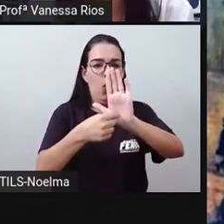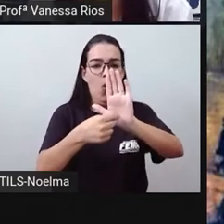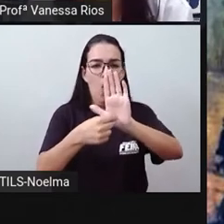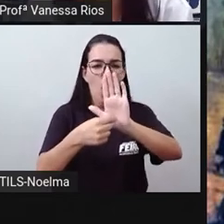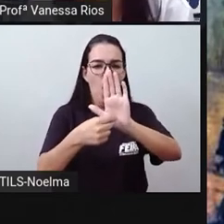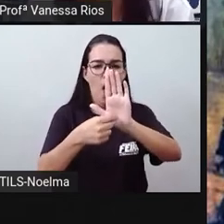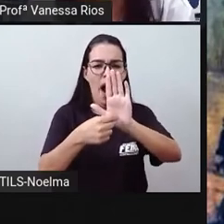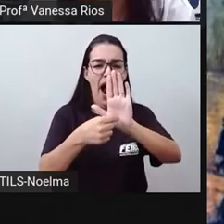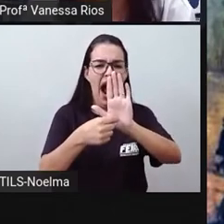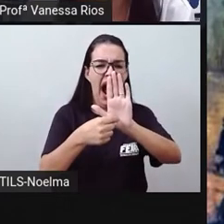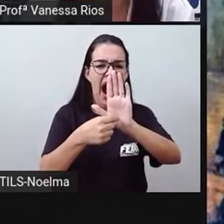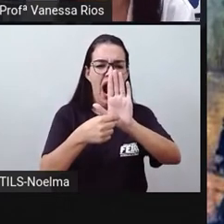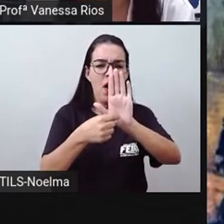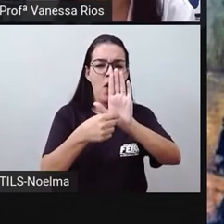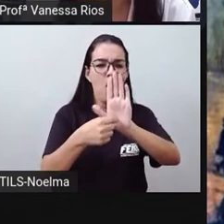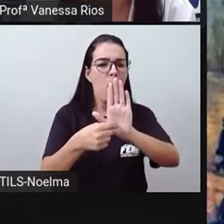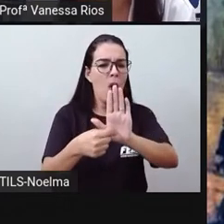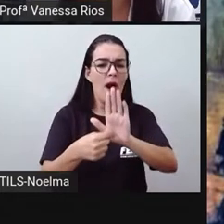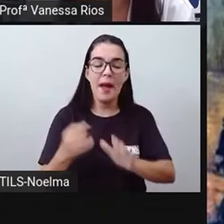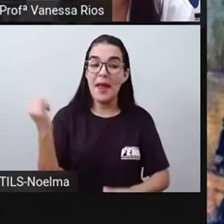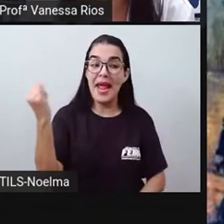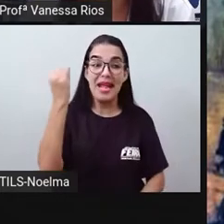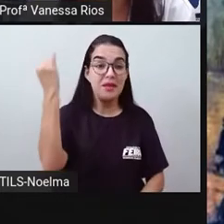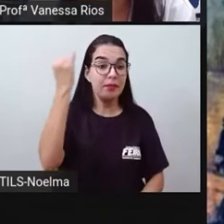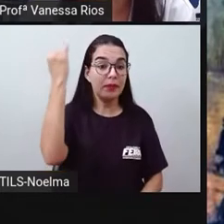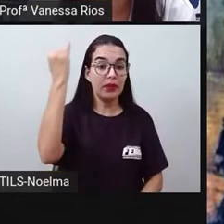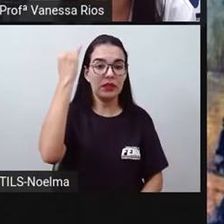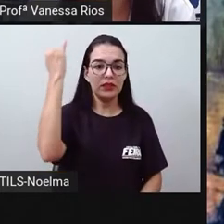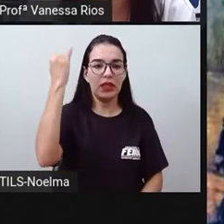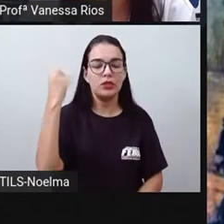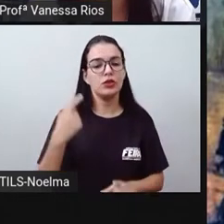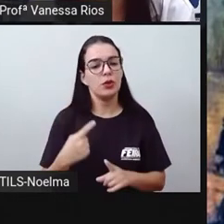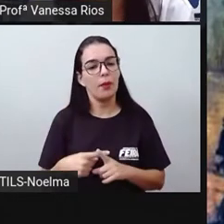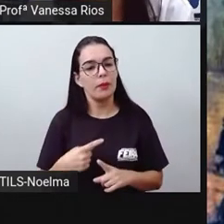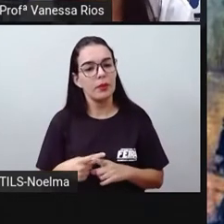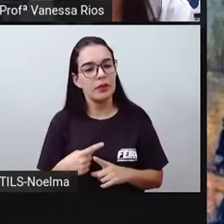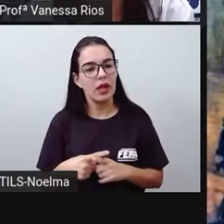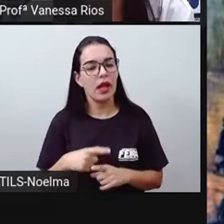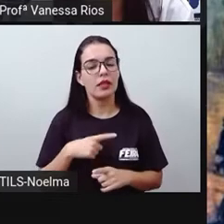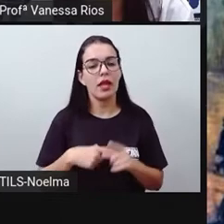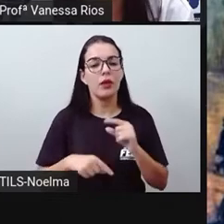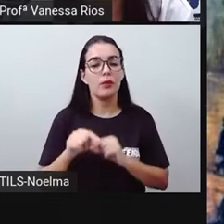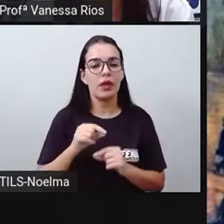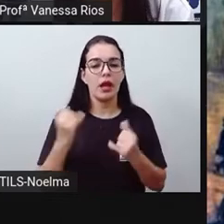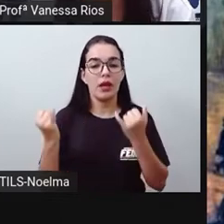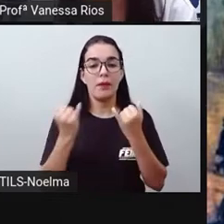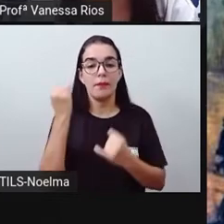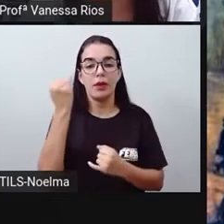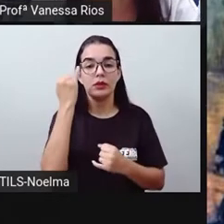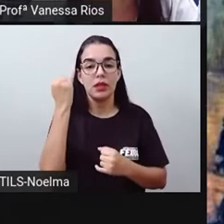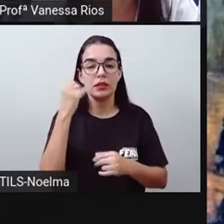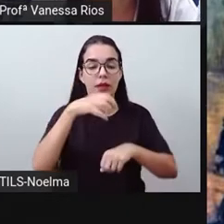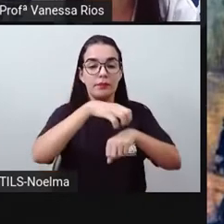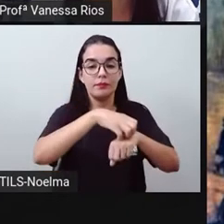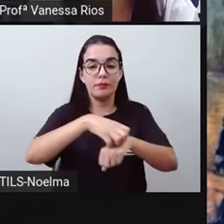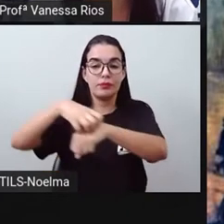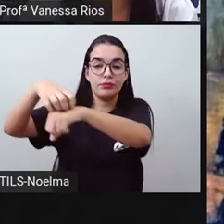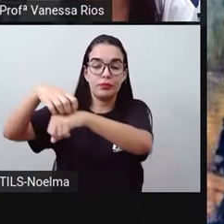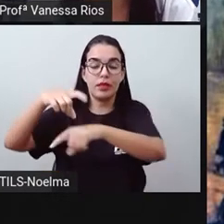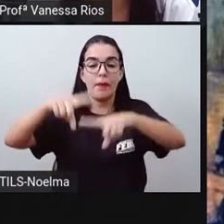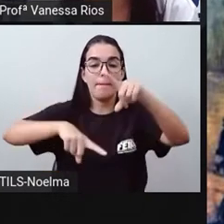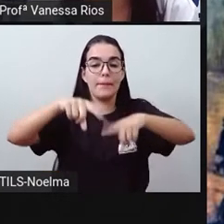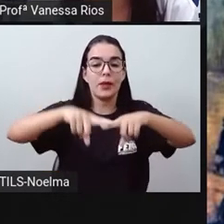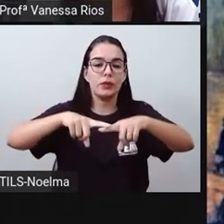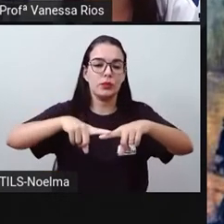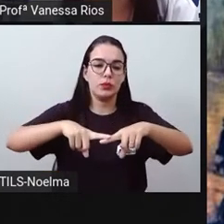produções agrícolas em grandes distâncias por toda a extensão territorial. Não é um transporte que se